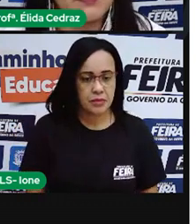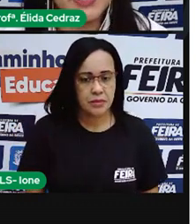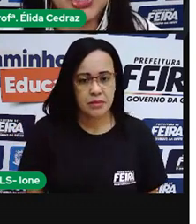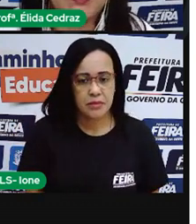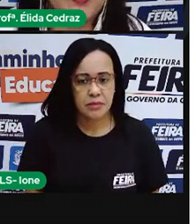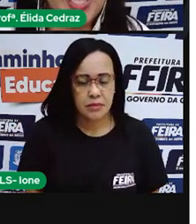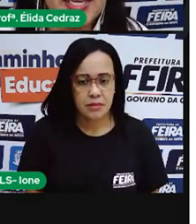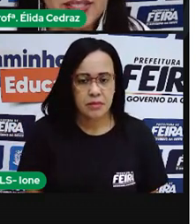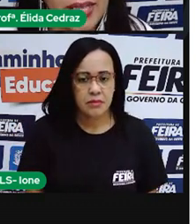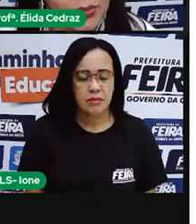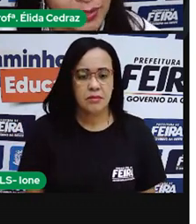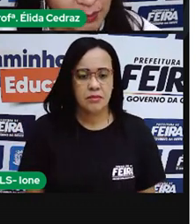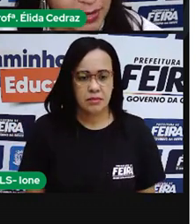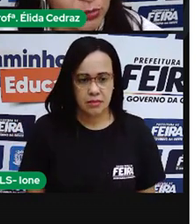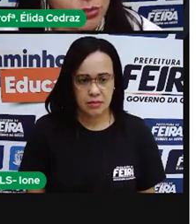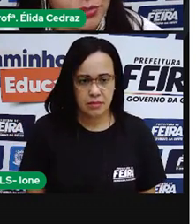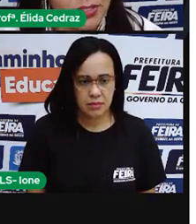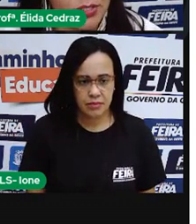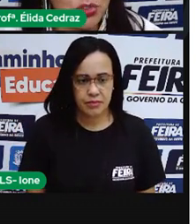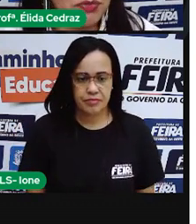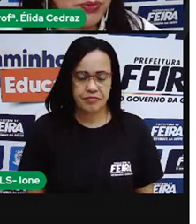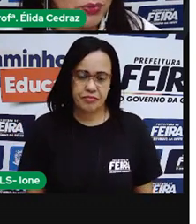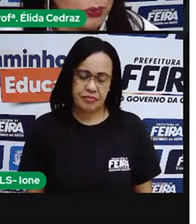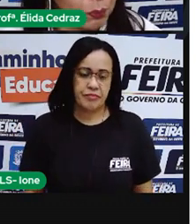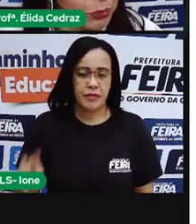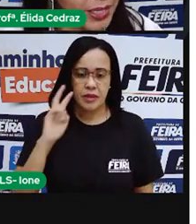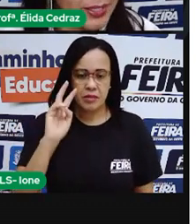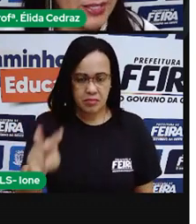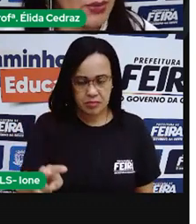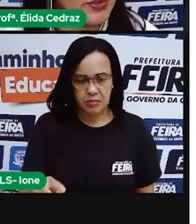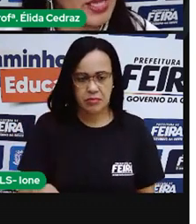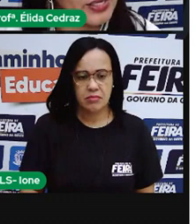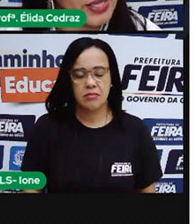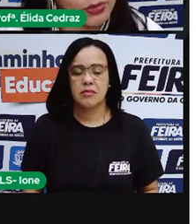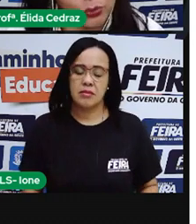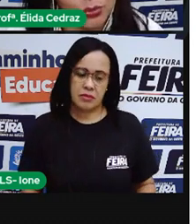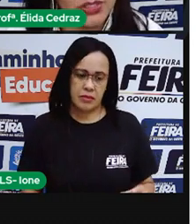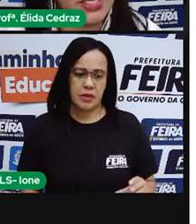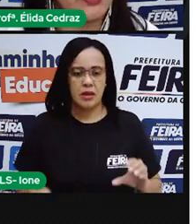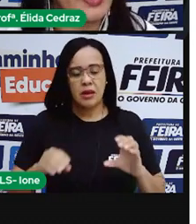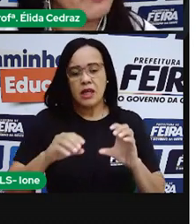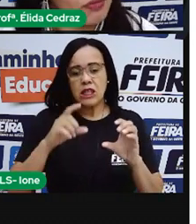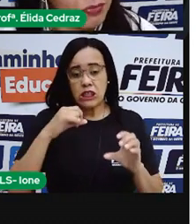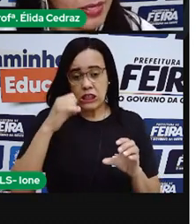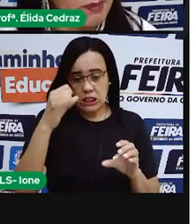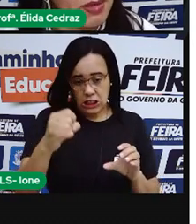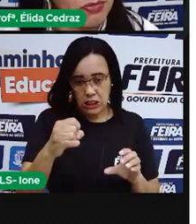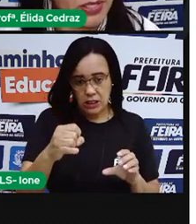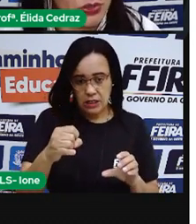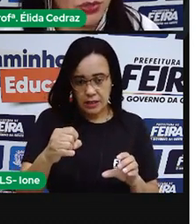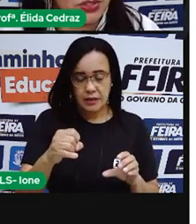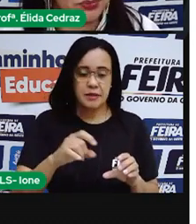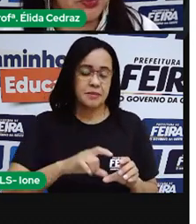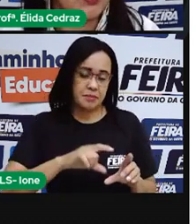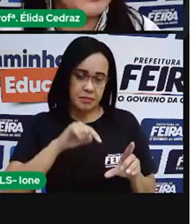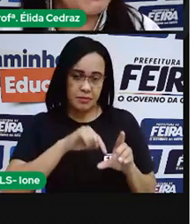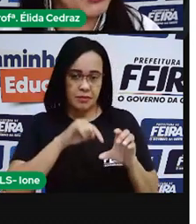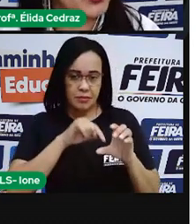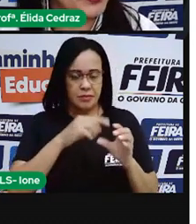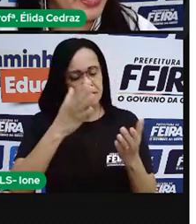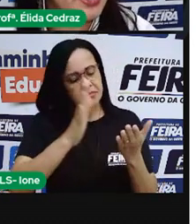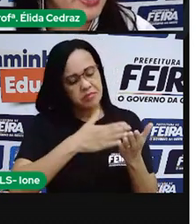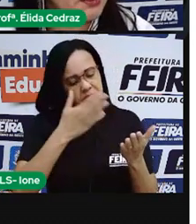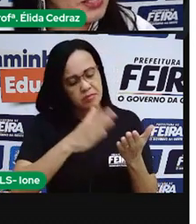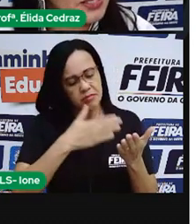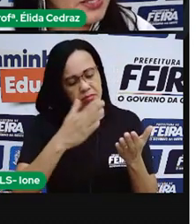Se você tiver um calendário aí perto de você, se puder acessar o calendário do celular, fica bem facilzinho. Você